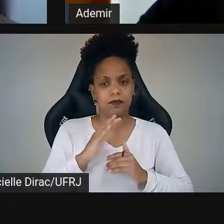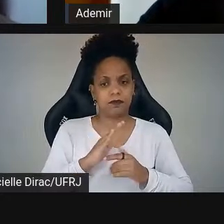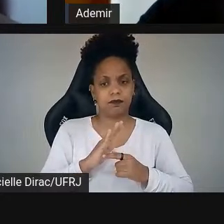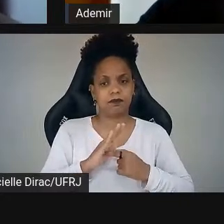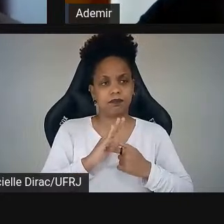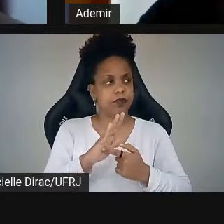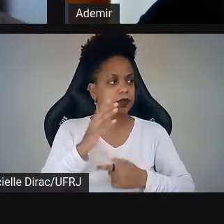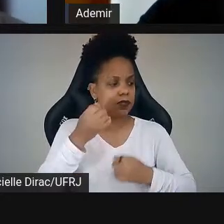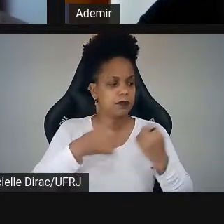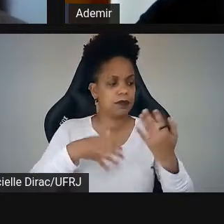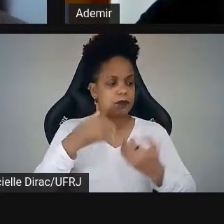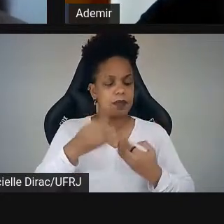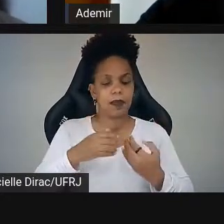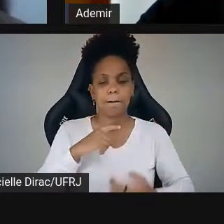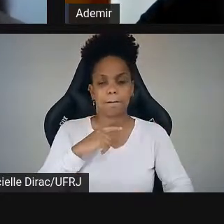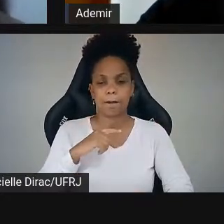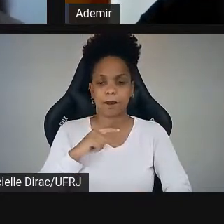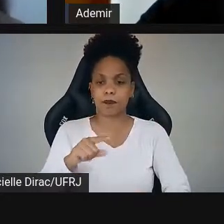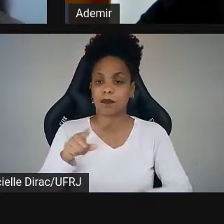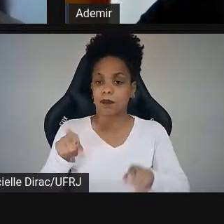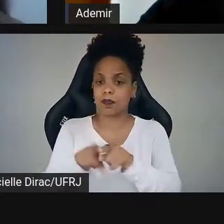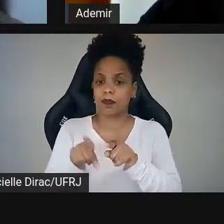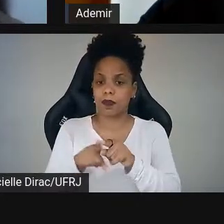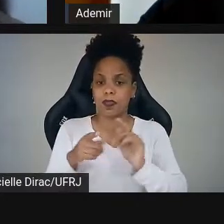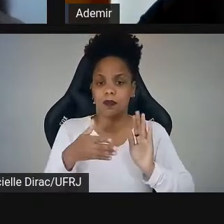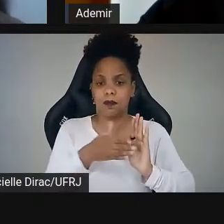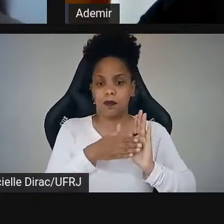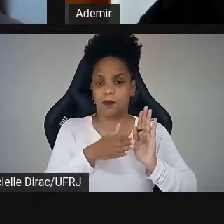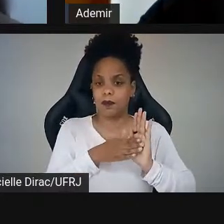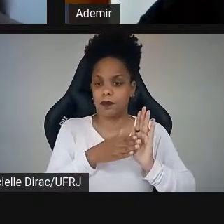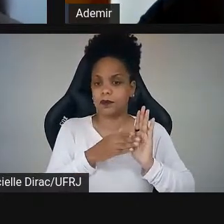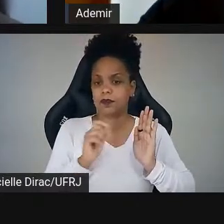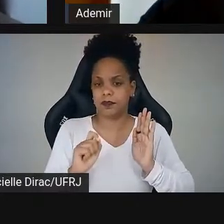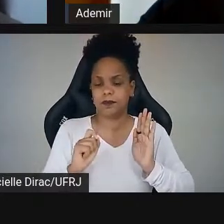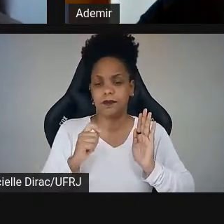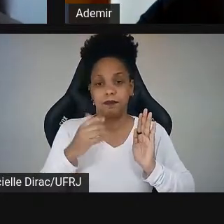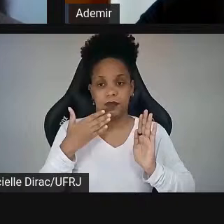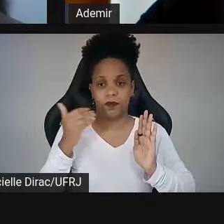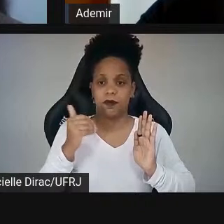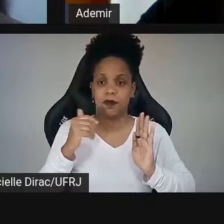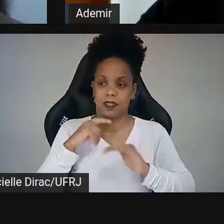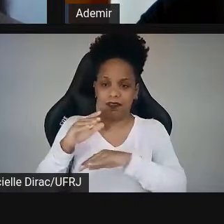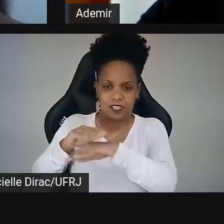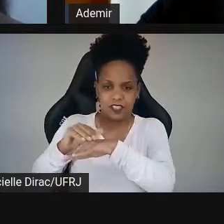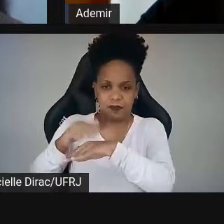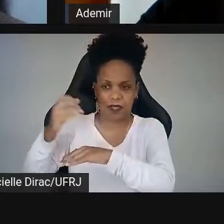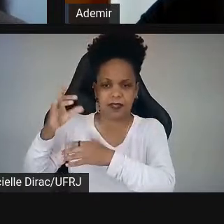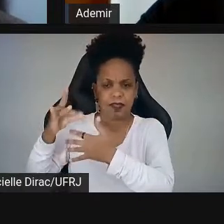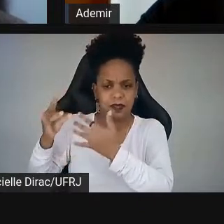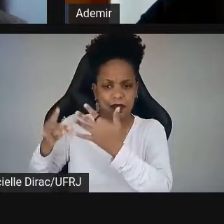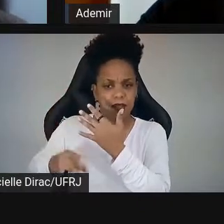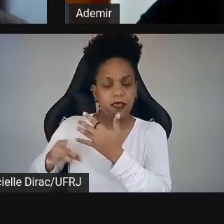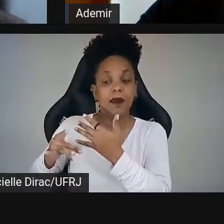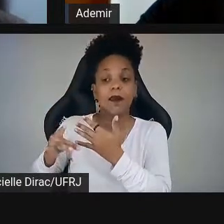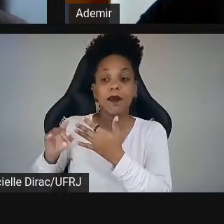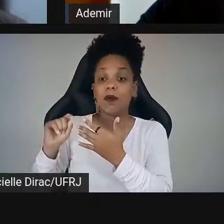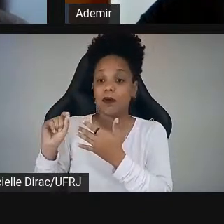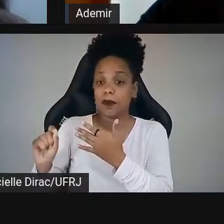a gente está também propondo, a gente vai dizer isso melhor na chamada, a gente está propondo